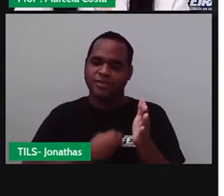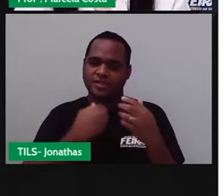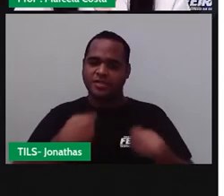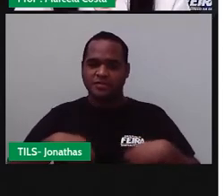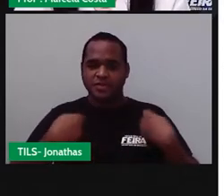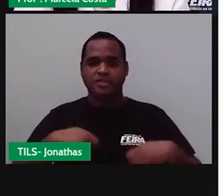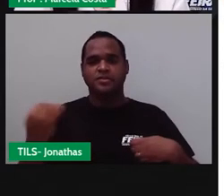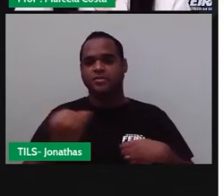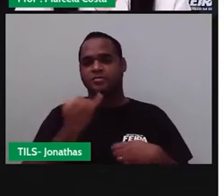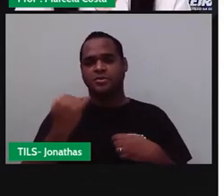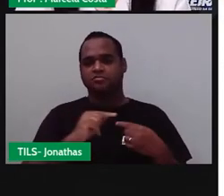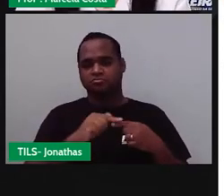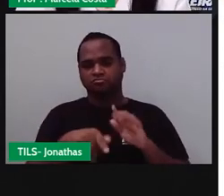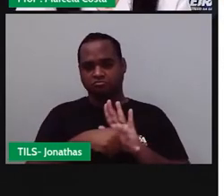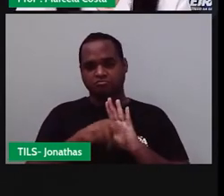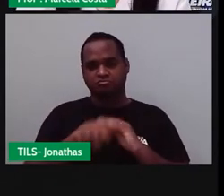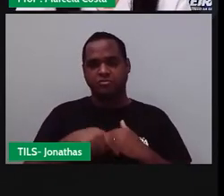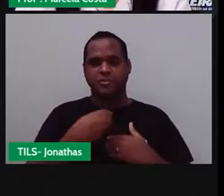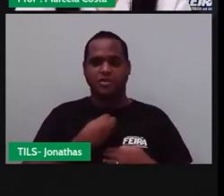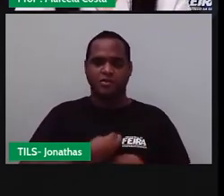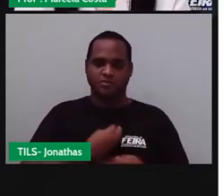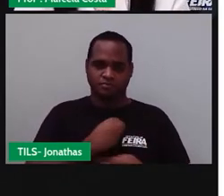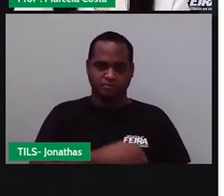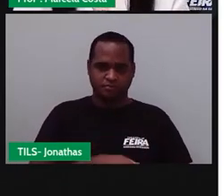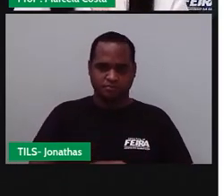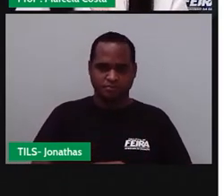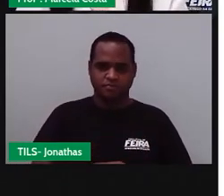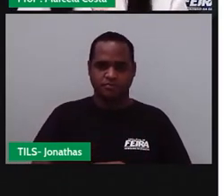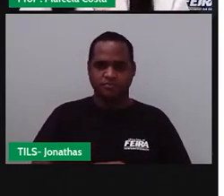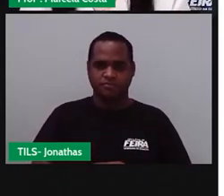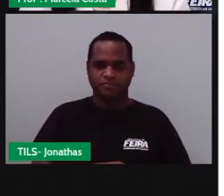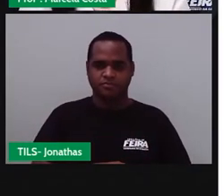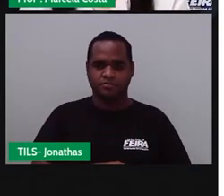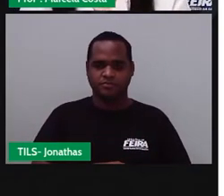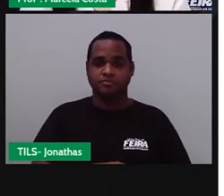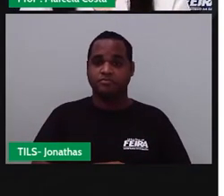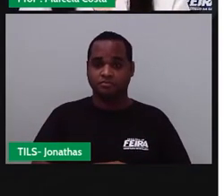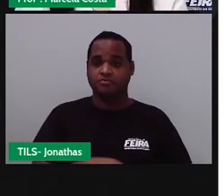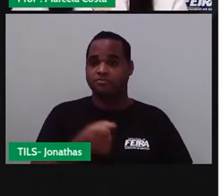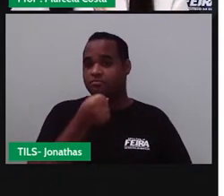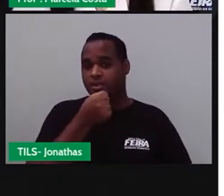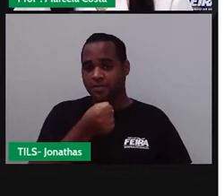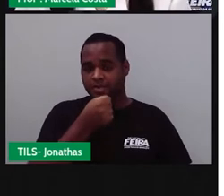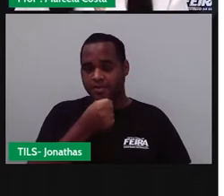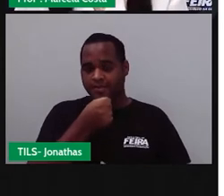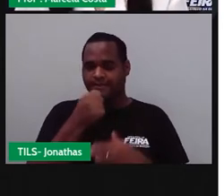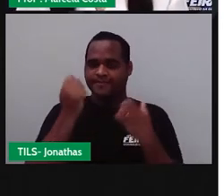pertencimento. Então, a gente vê, crianças, ali na reportagem, que